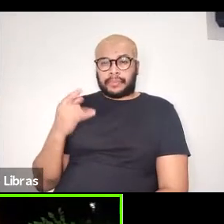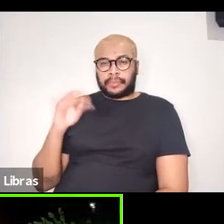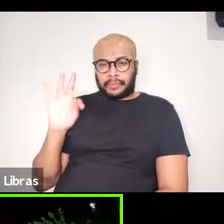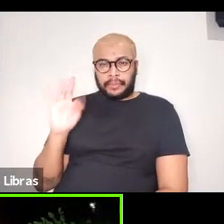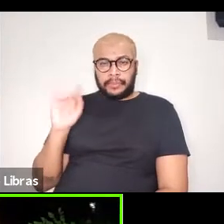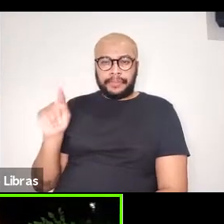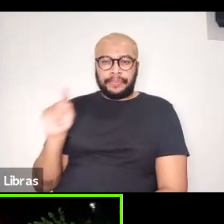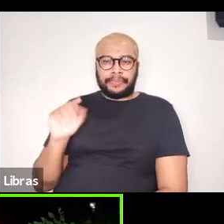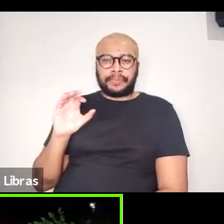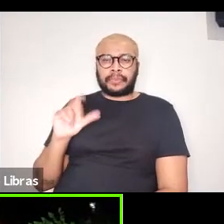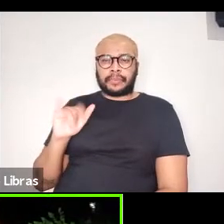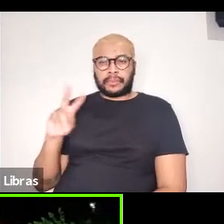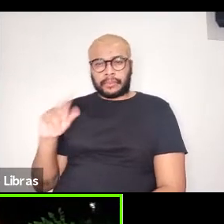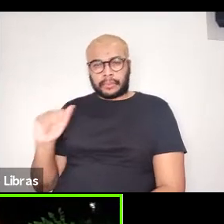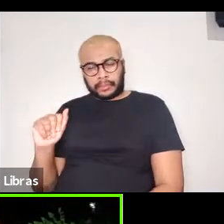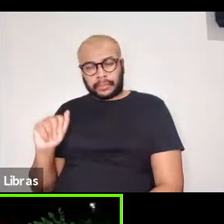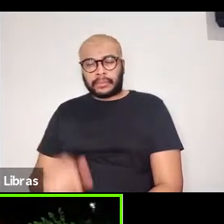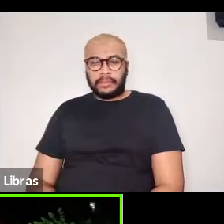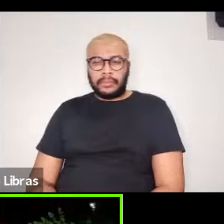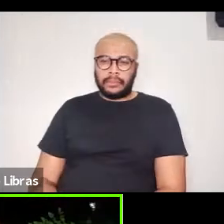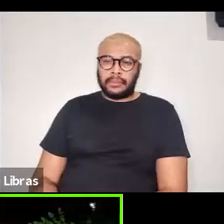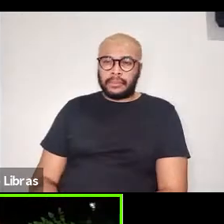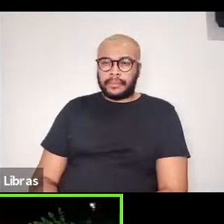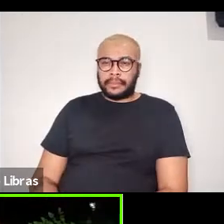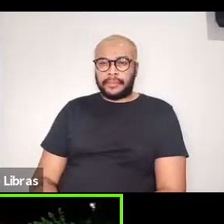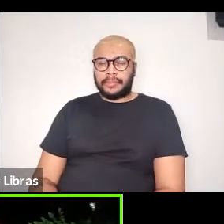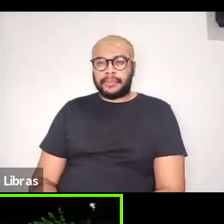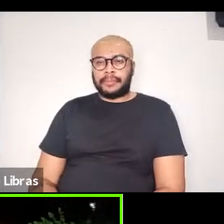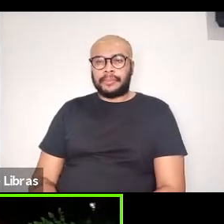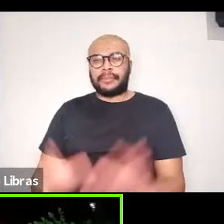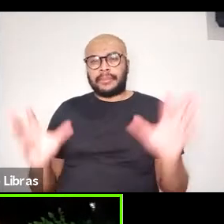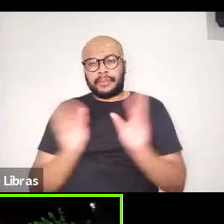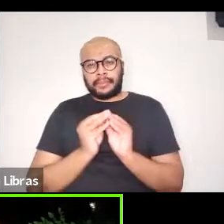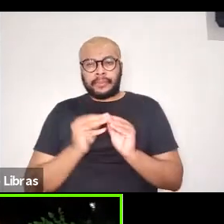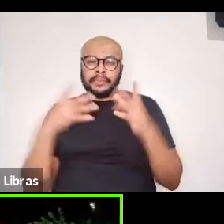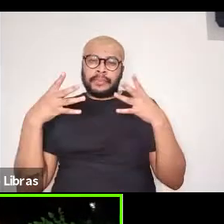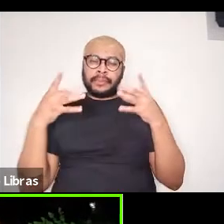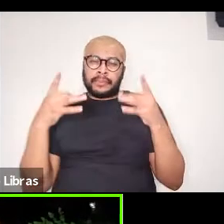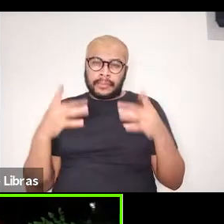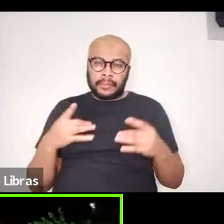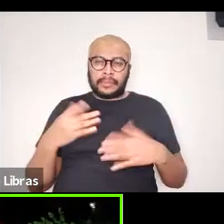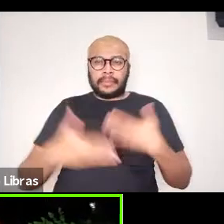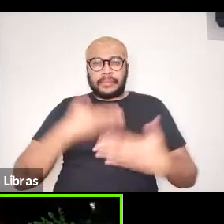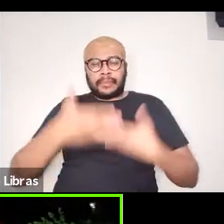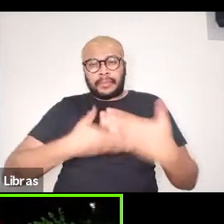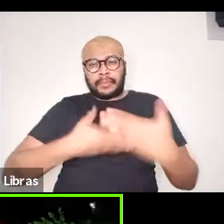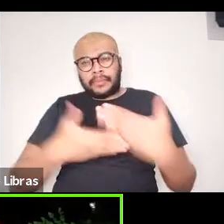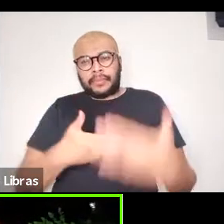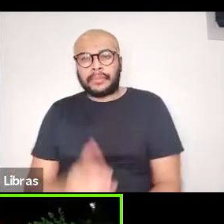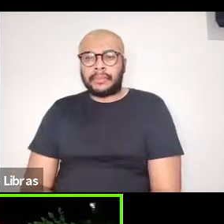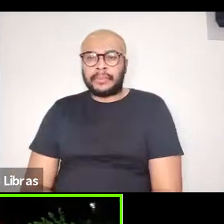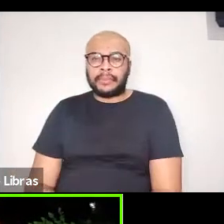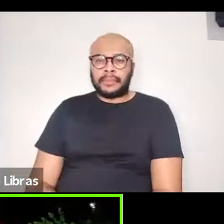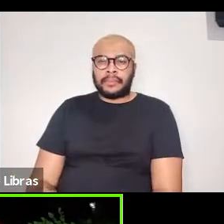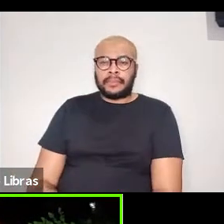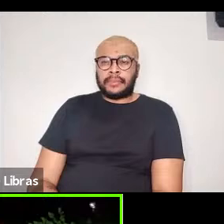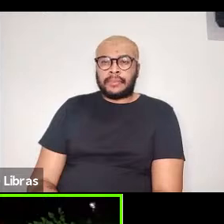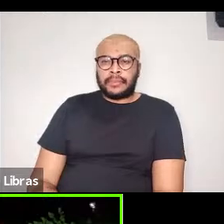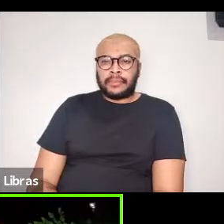Cláudia Carvalho, que diz, a resenha seria um processo de tradução